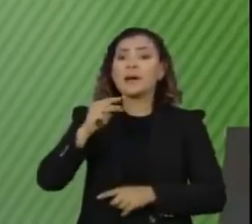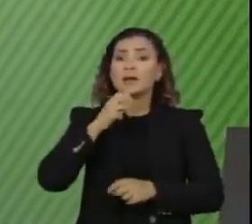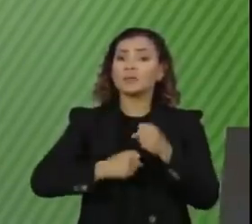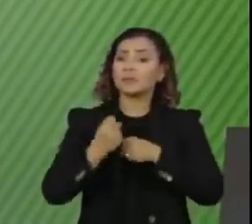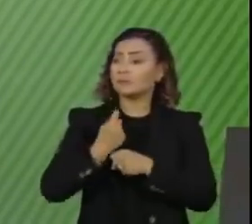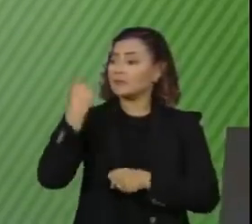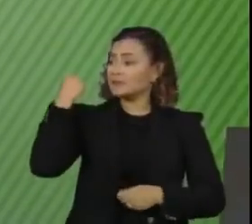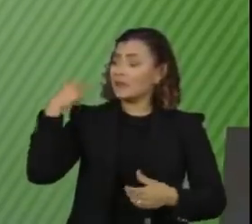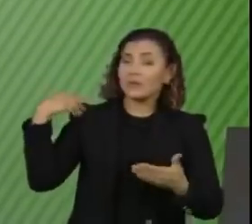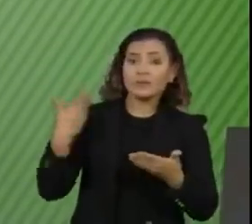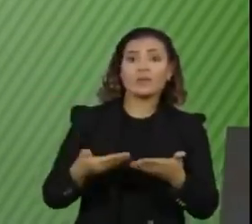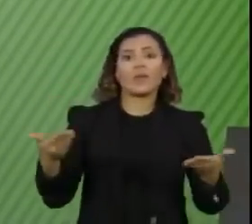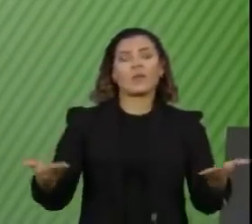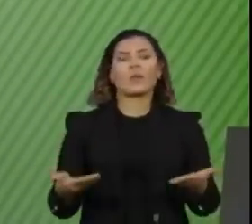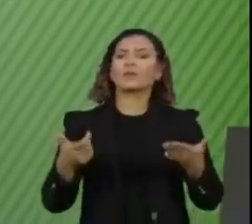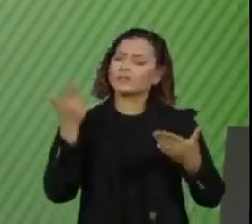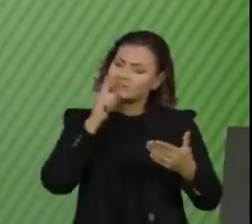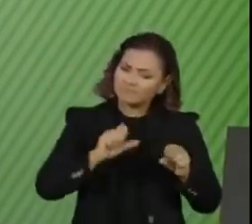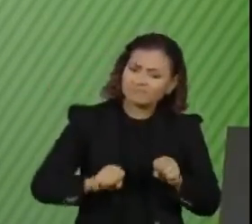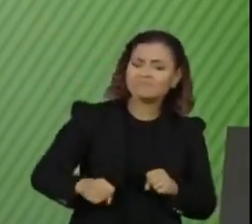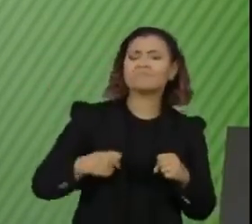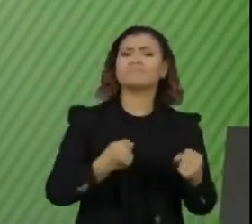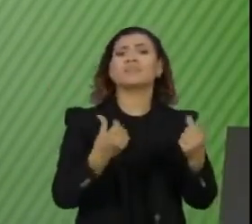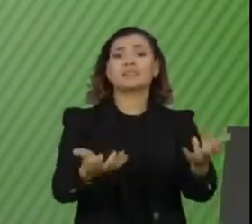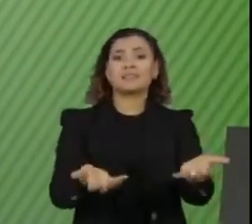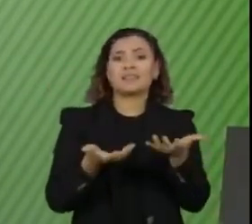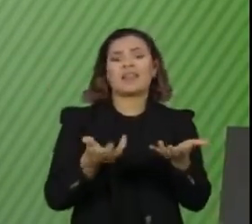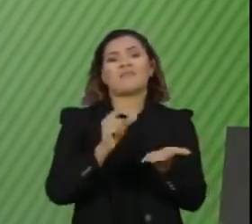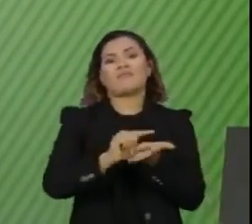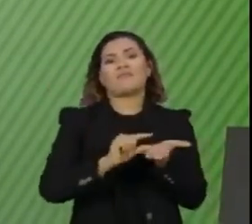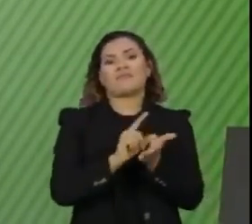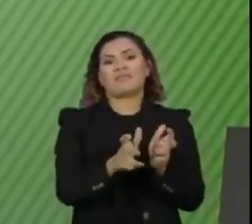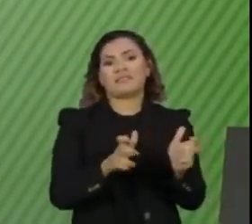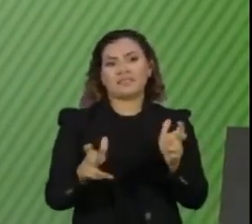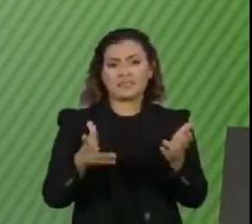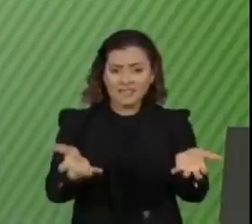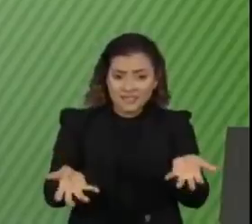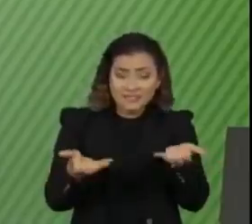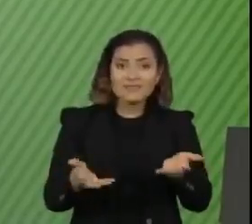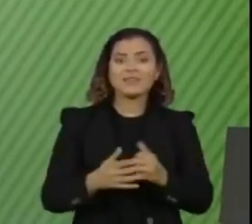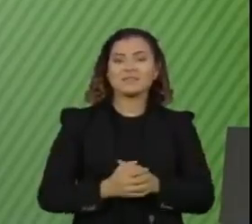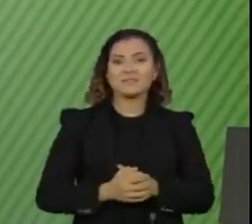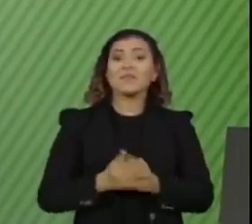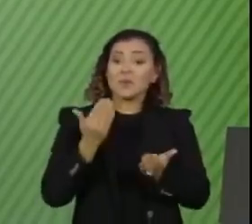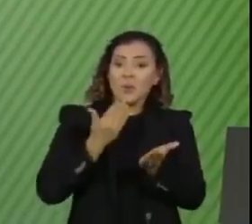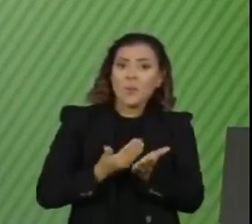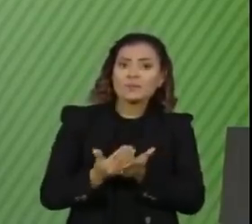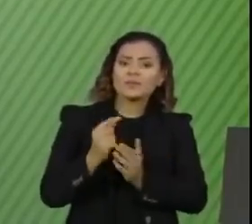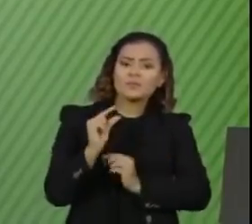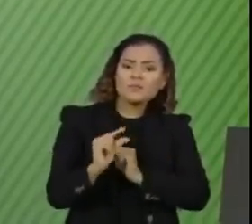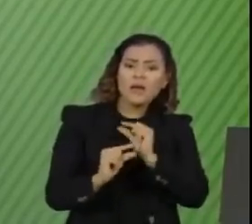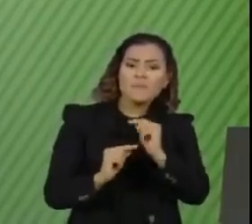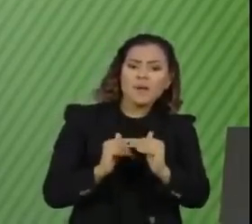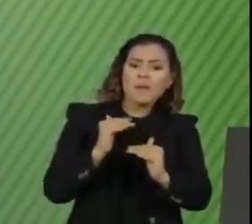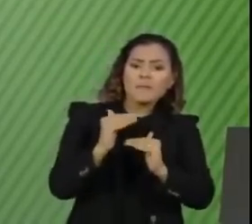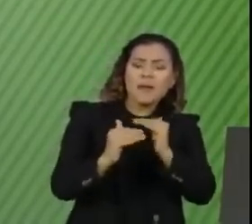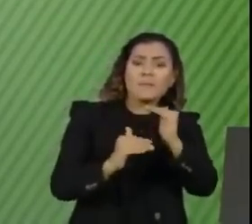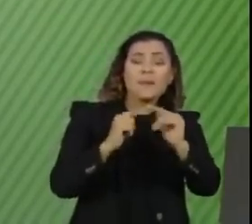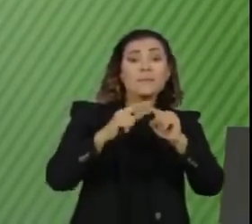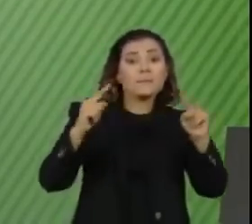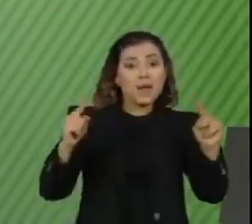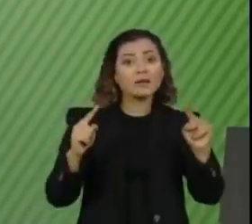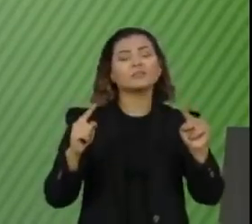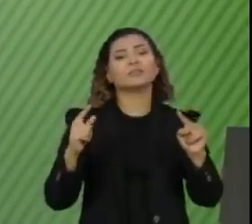passado, está empenhado em ter essa vacina. Começamos de uma forma muito discreta, mas